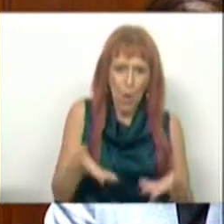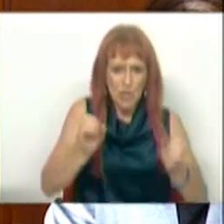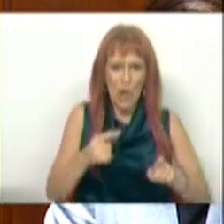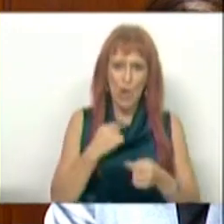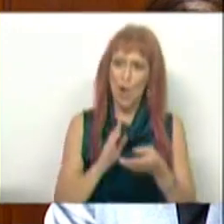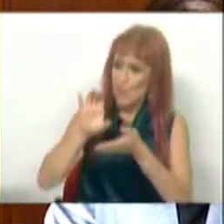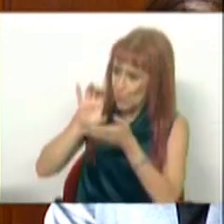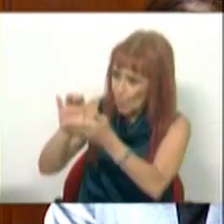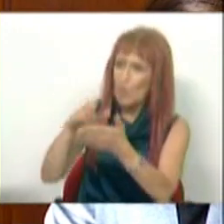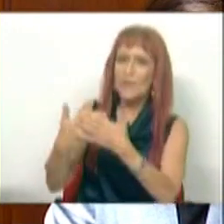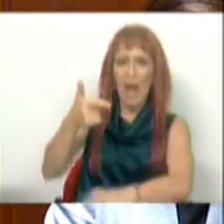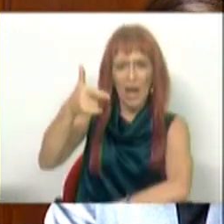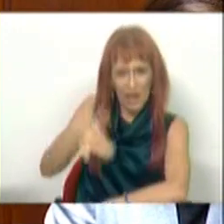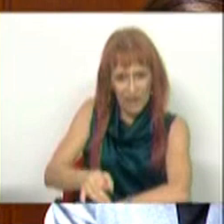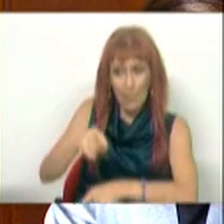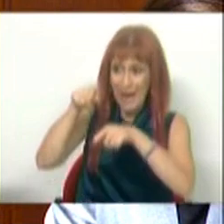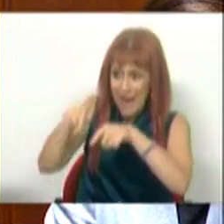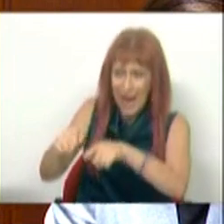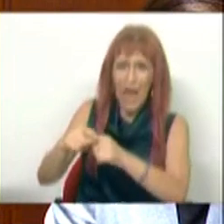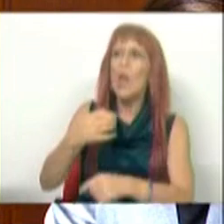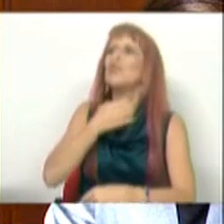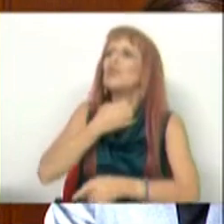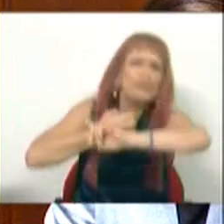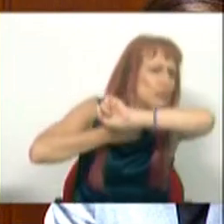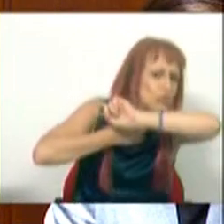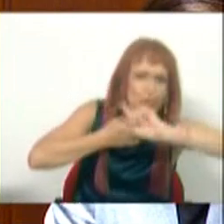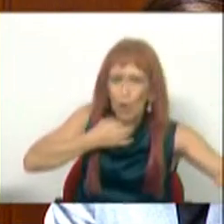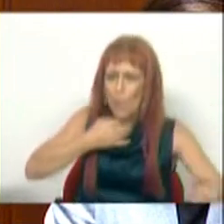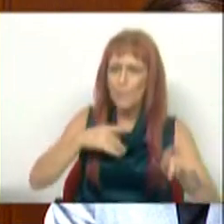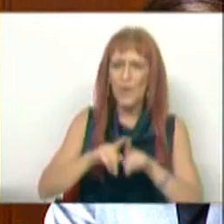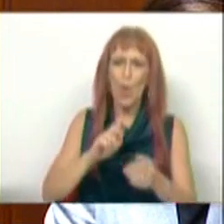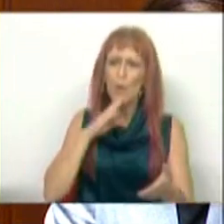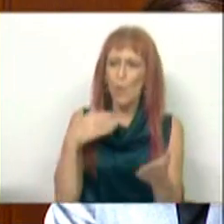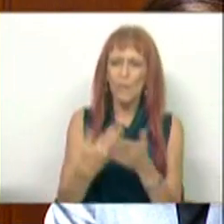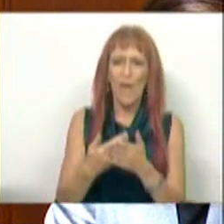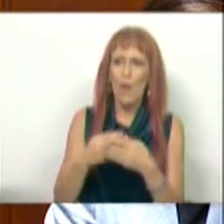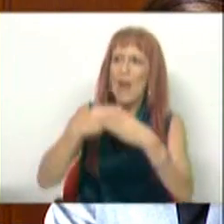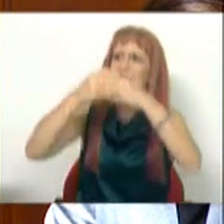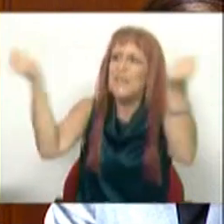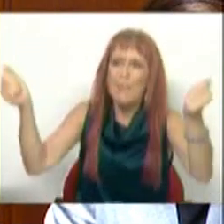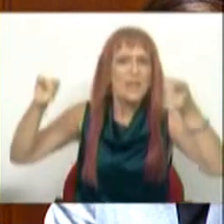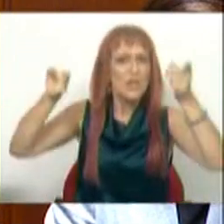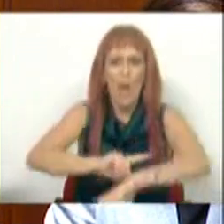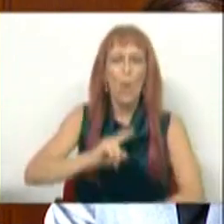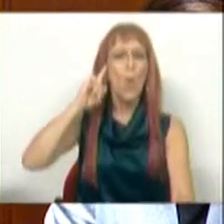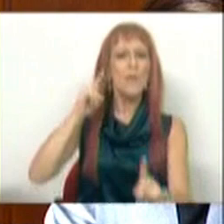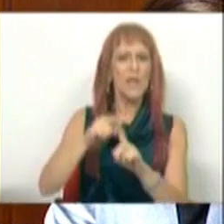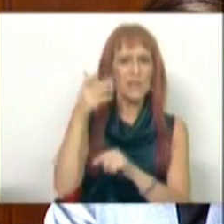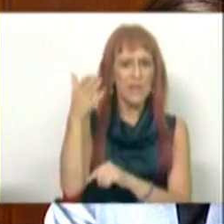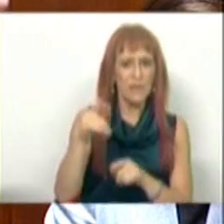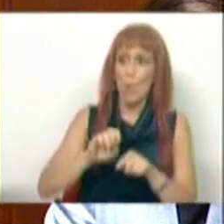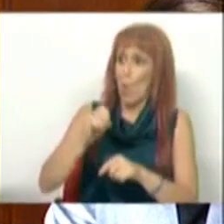Nós intervencionámos a TAP para que ela não falisse, para que ela não deixasse de existir. Foi esse o objetivo.